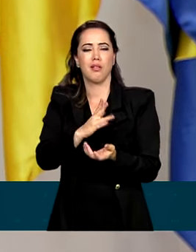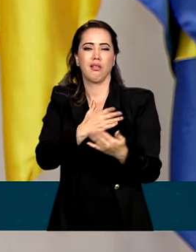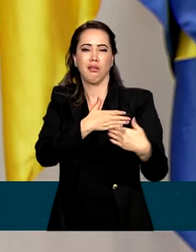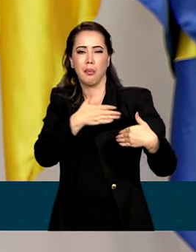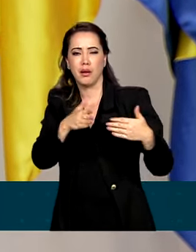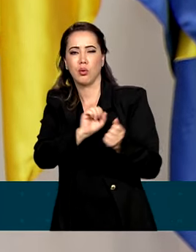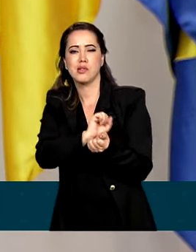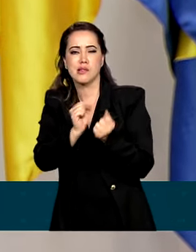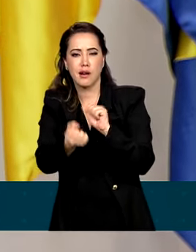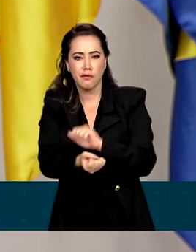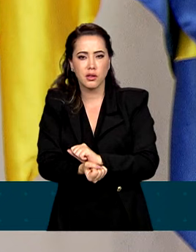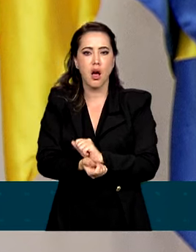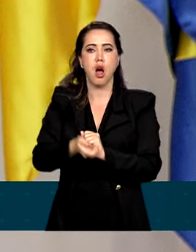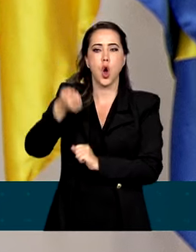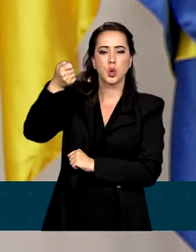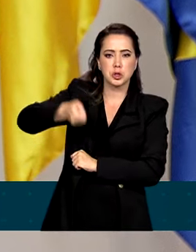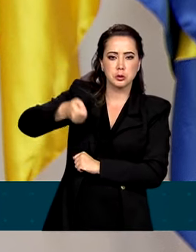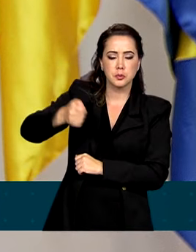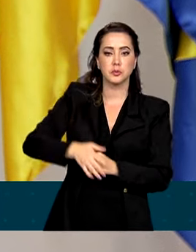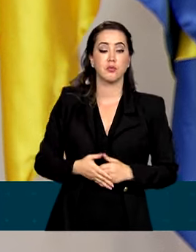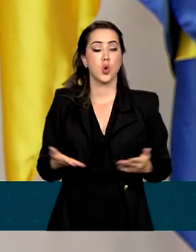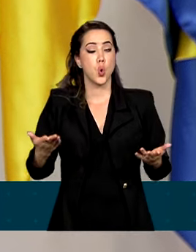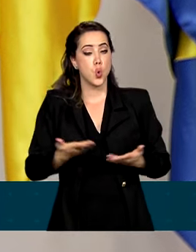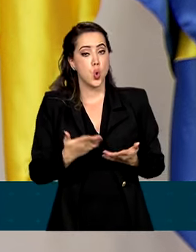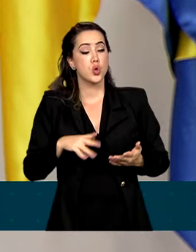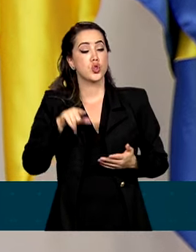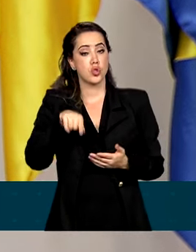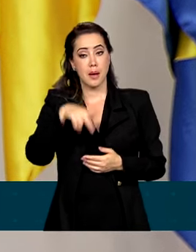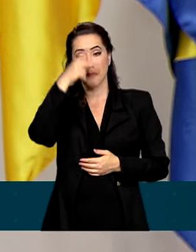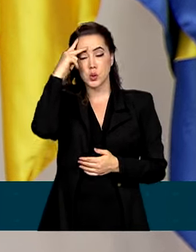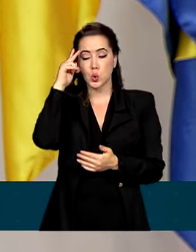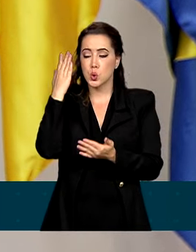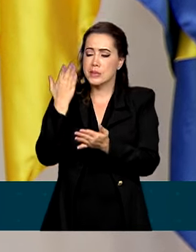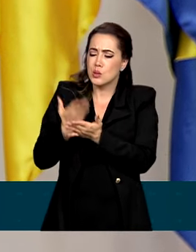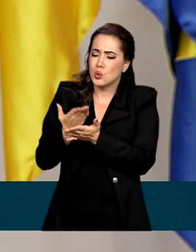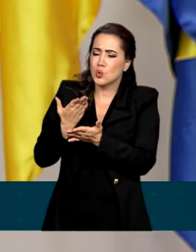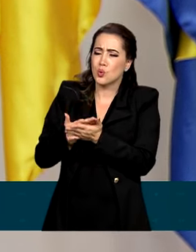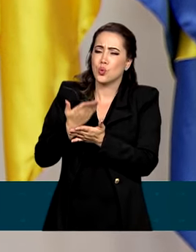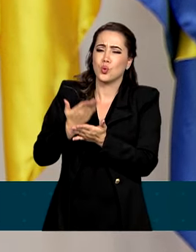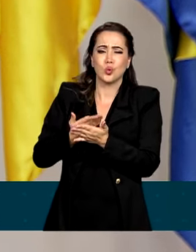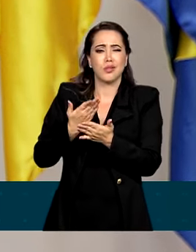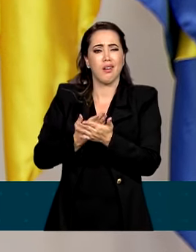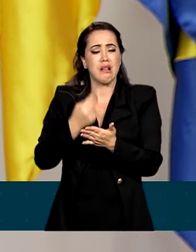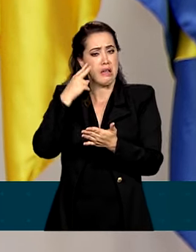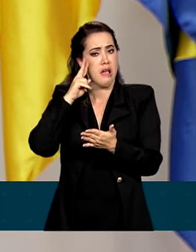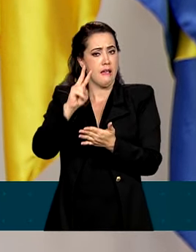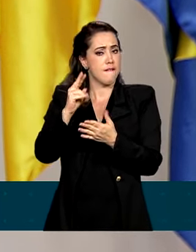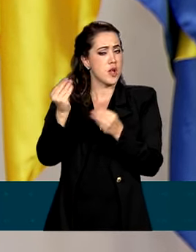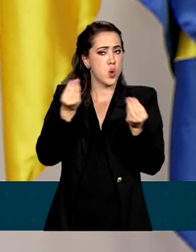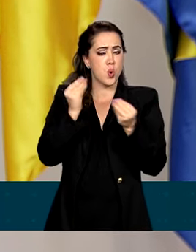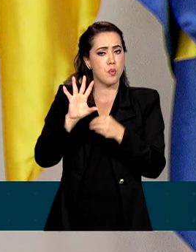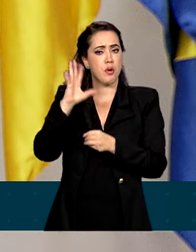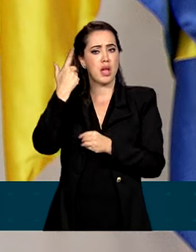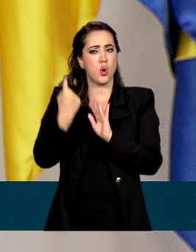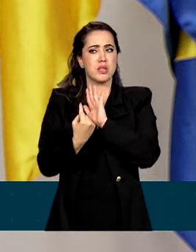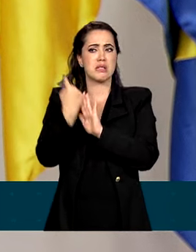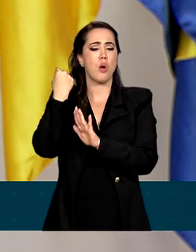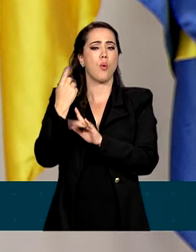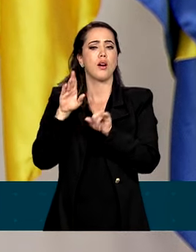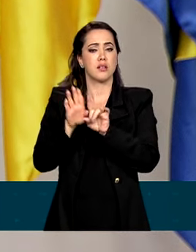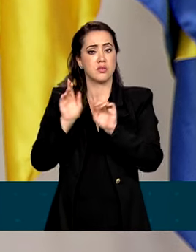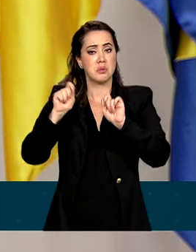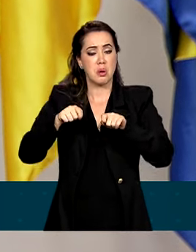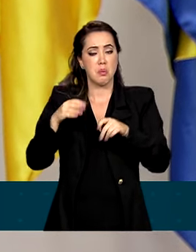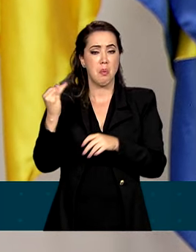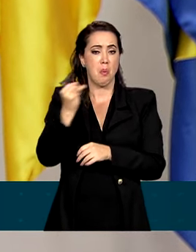superamos. Hoje, há historiadores e historiadoras que se debruçam a estudar como as práticas coloniais foram